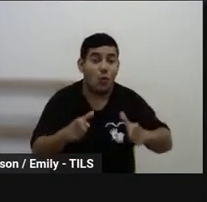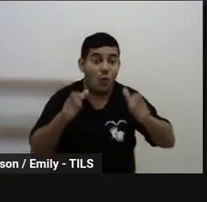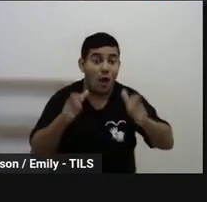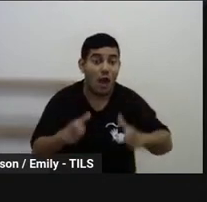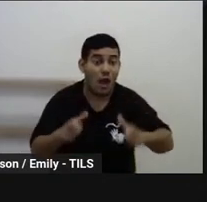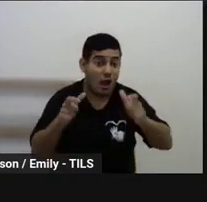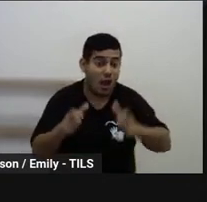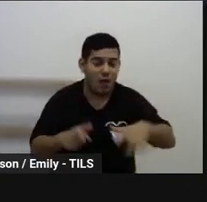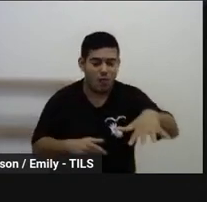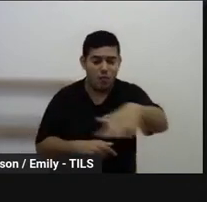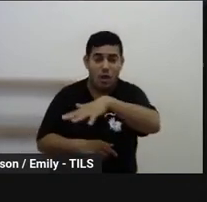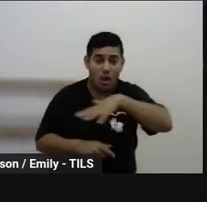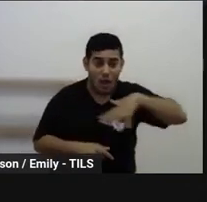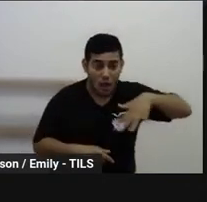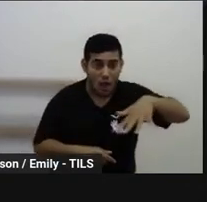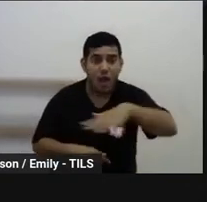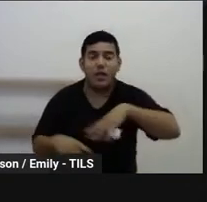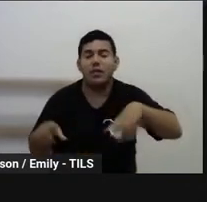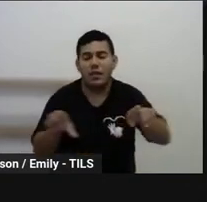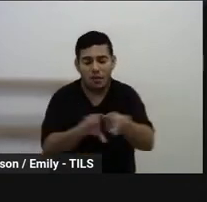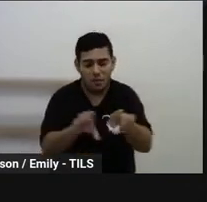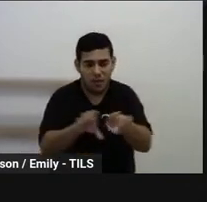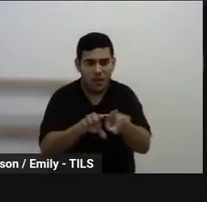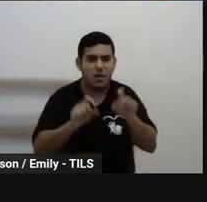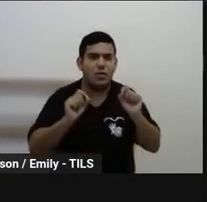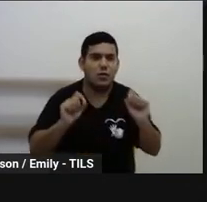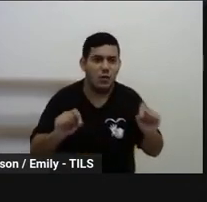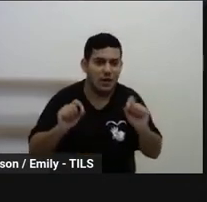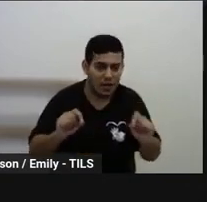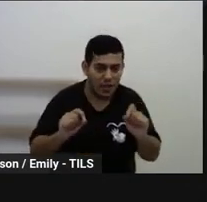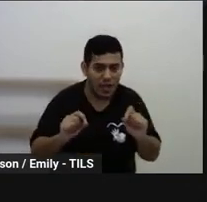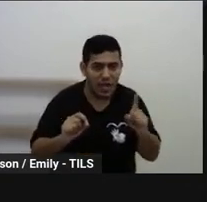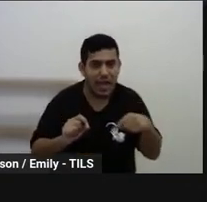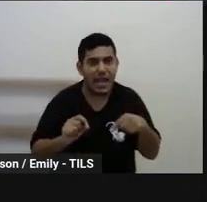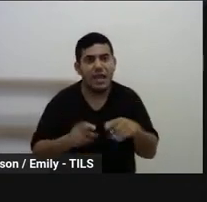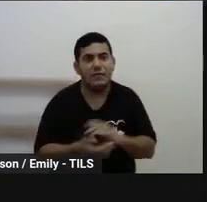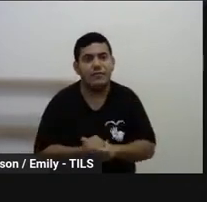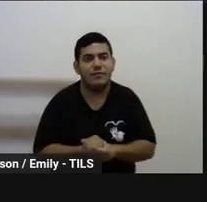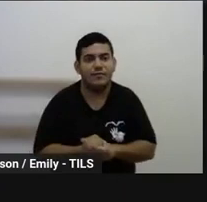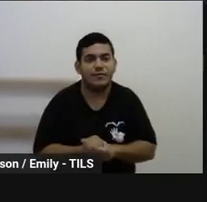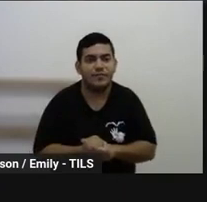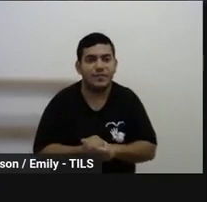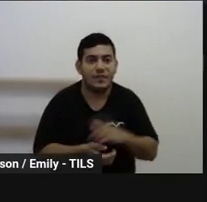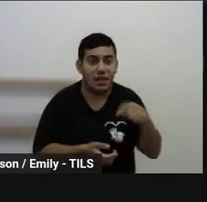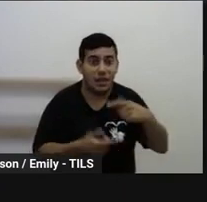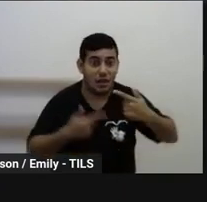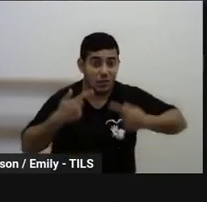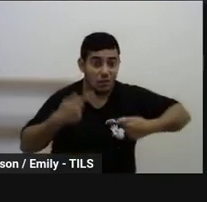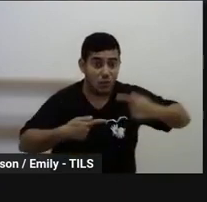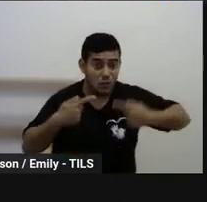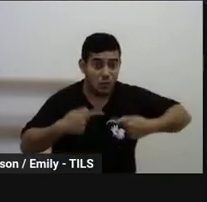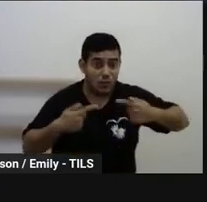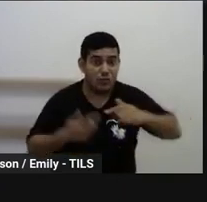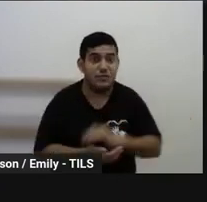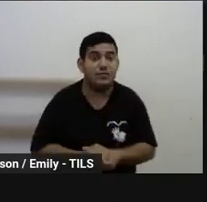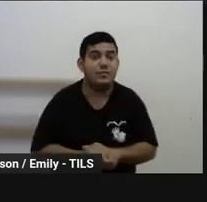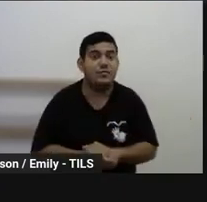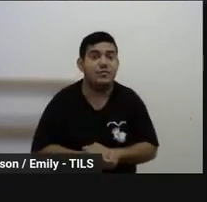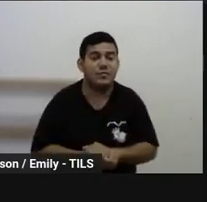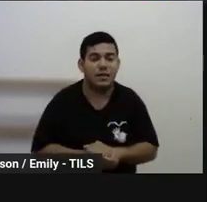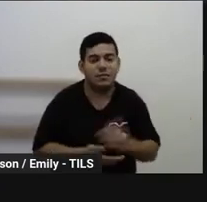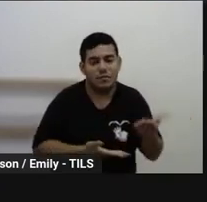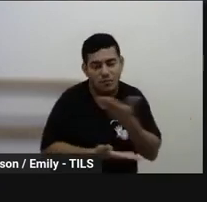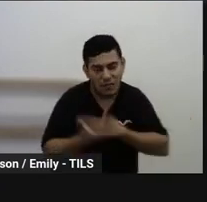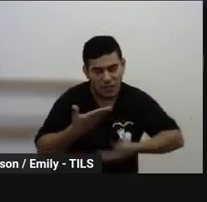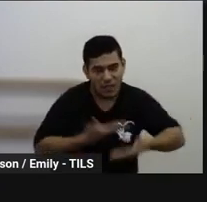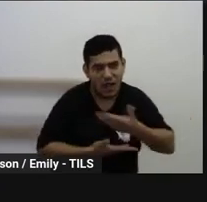territorialidade, quanto nas questões também da globalização, das políticas públicas, então ela está bem inteirada,